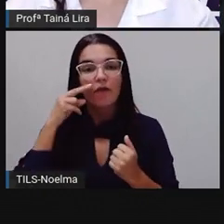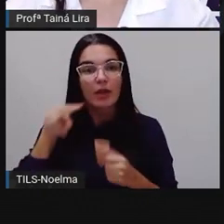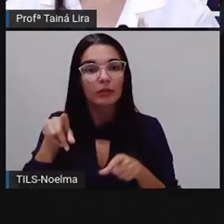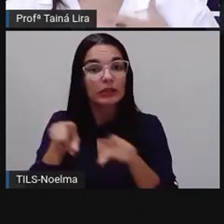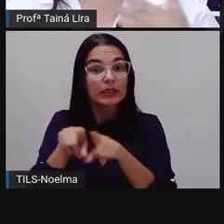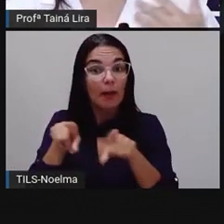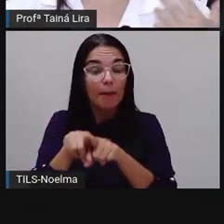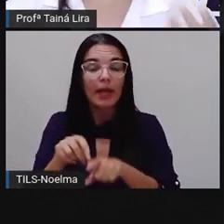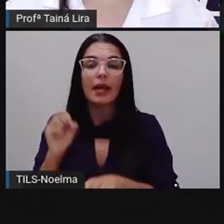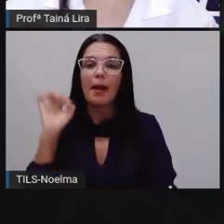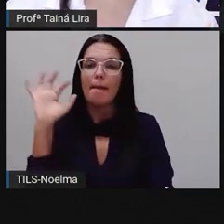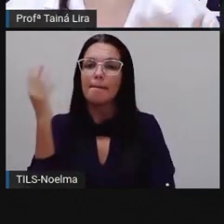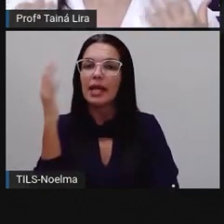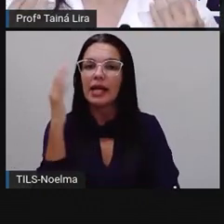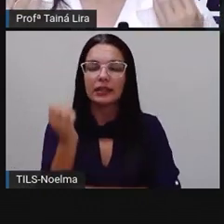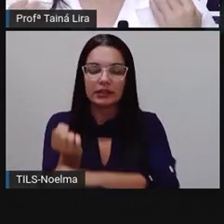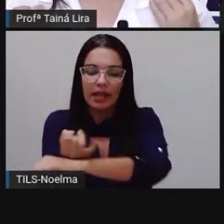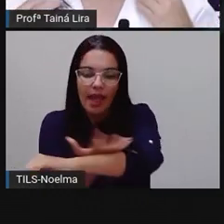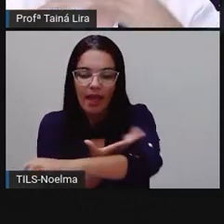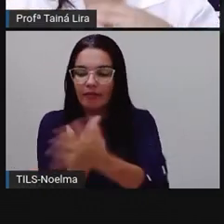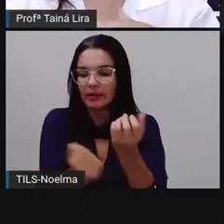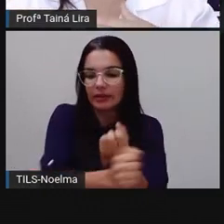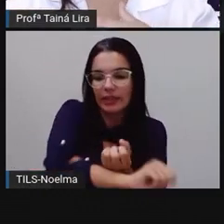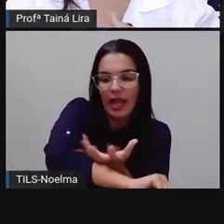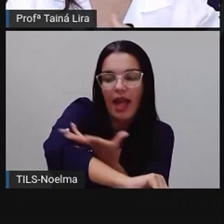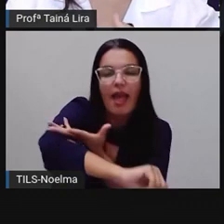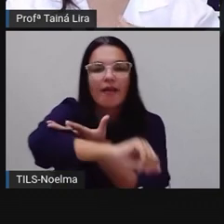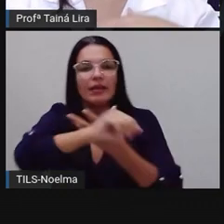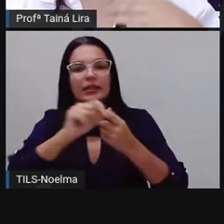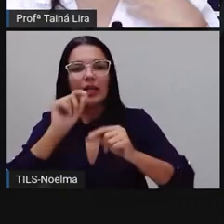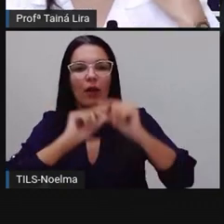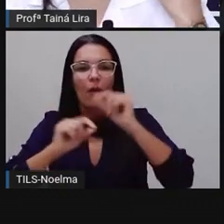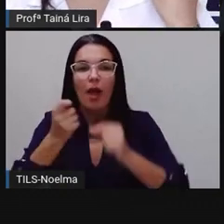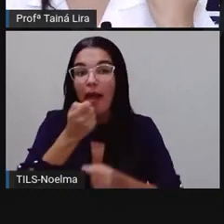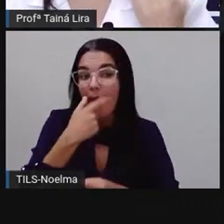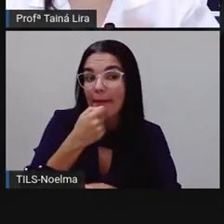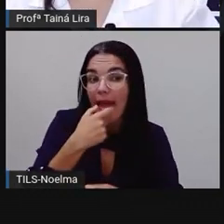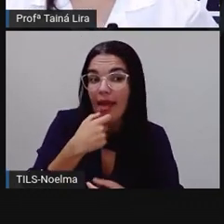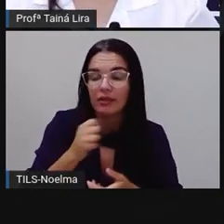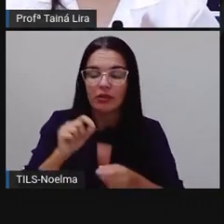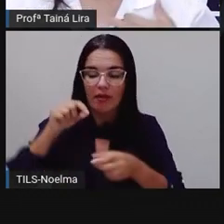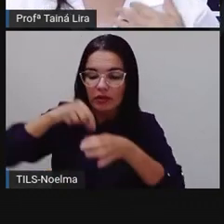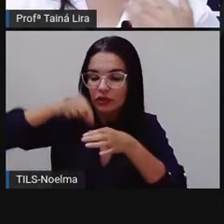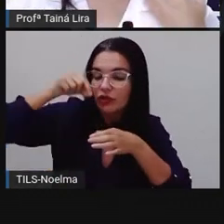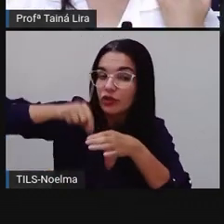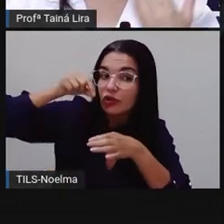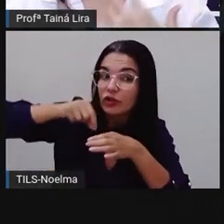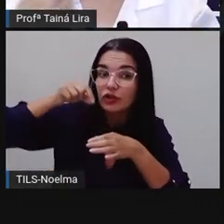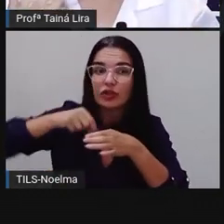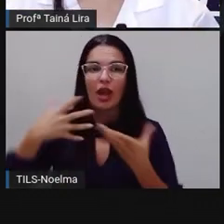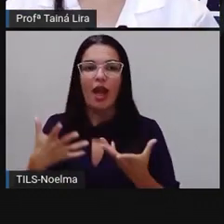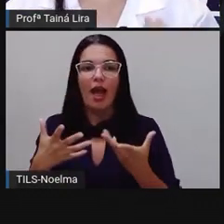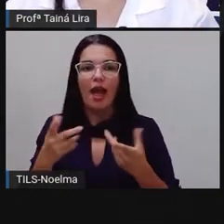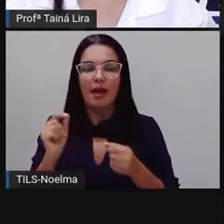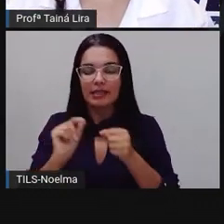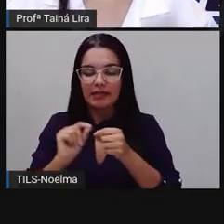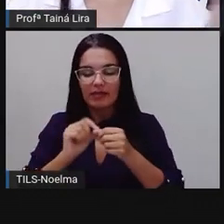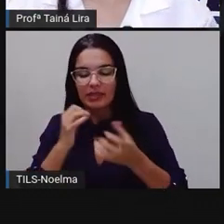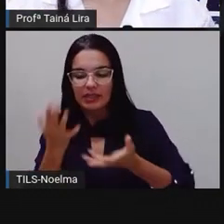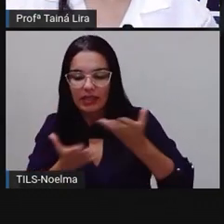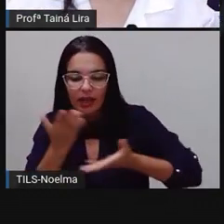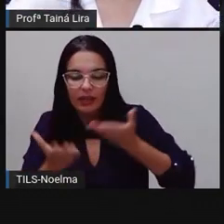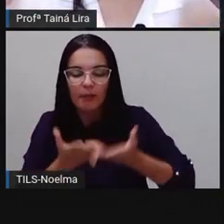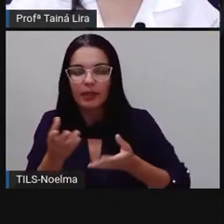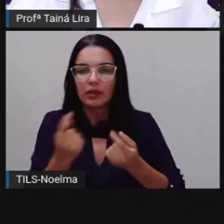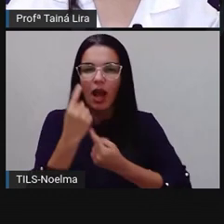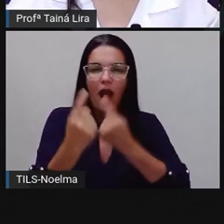plantas que são medicinais, não é? Existem plantas que nós conseguimos fazer chá, né? Para tratar aí algumas doenças,